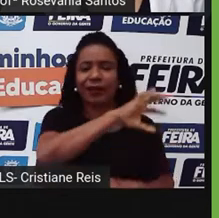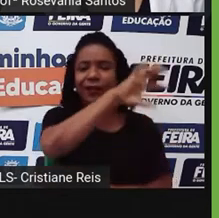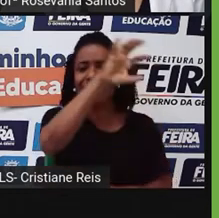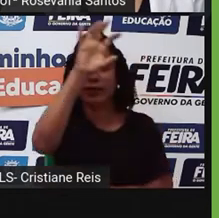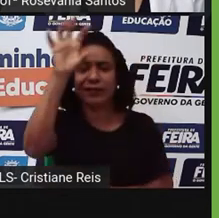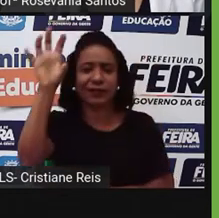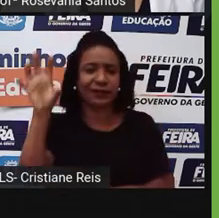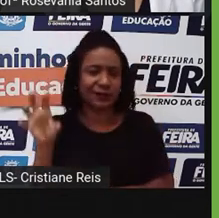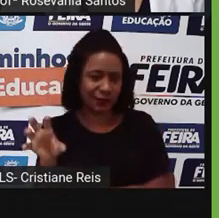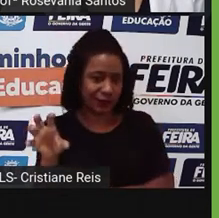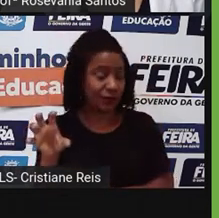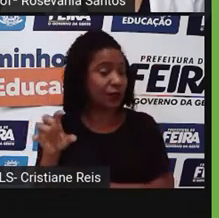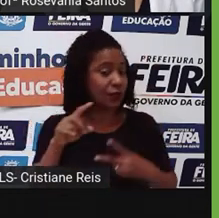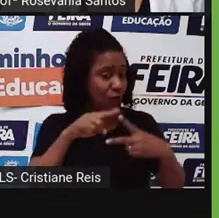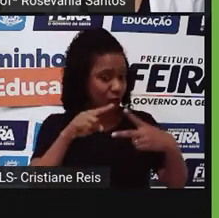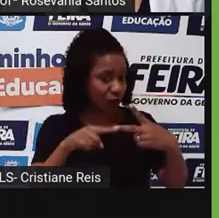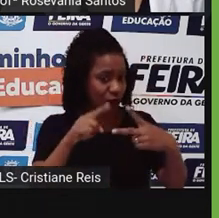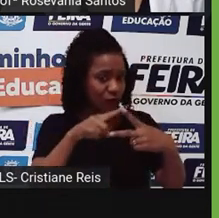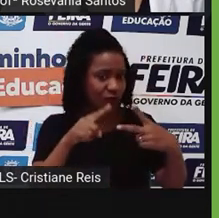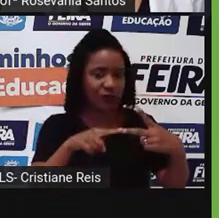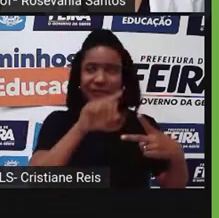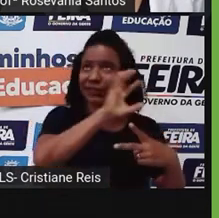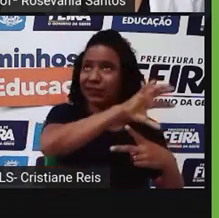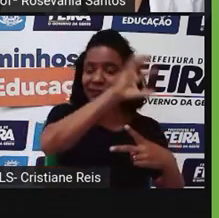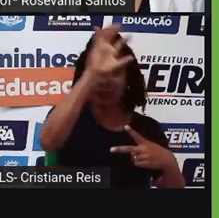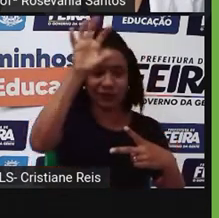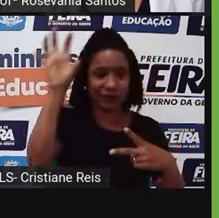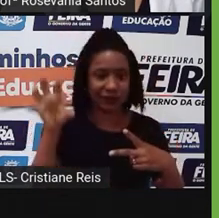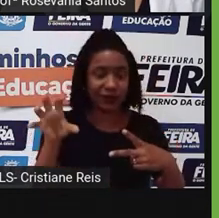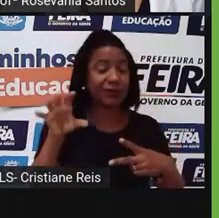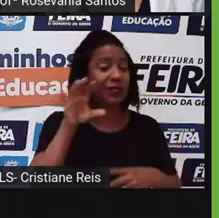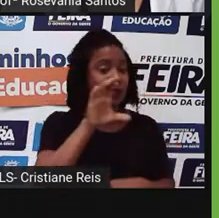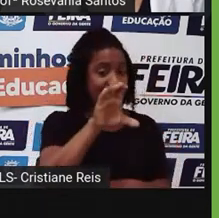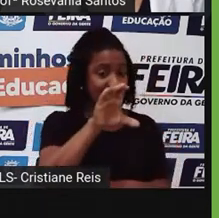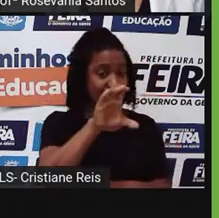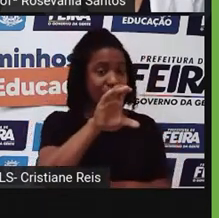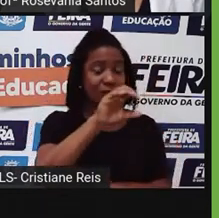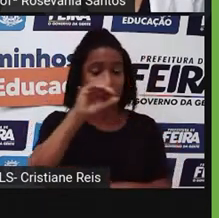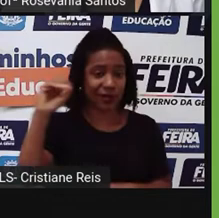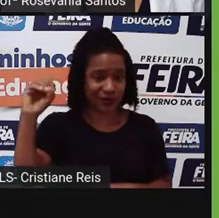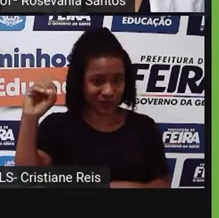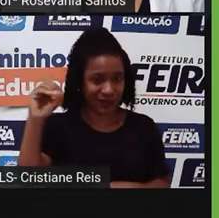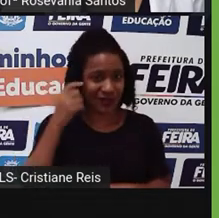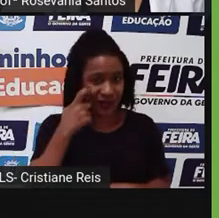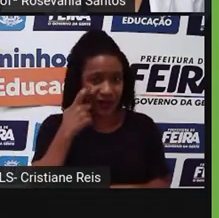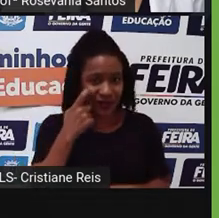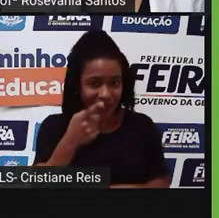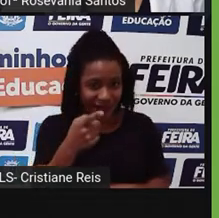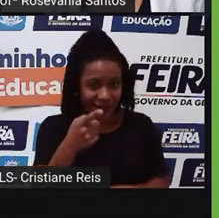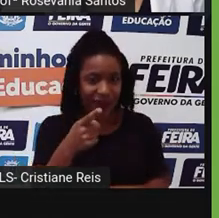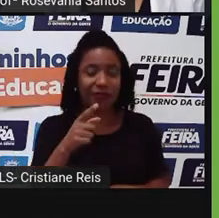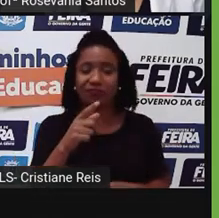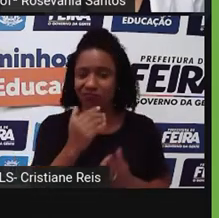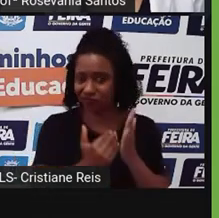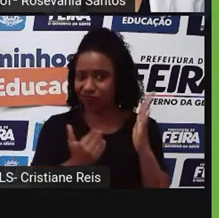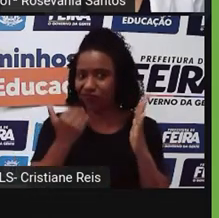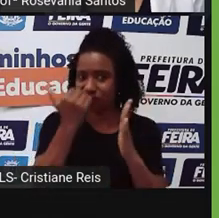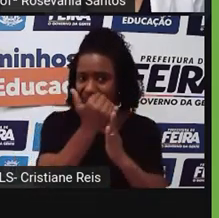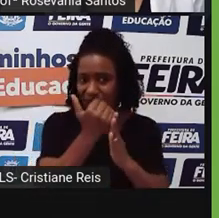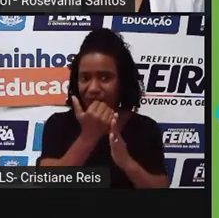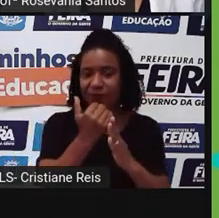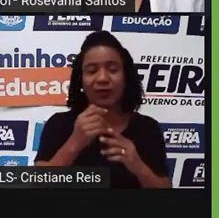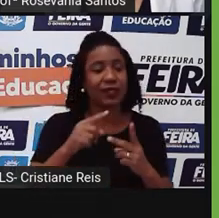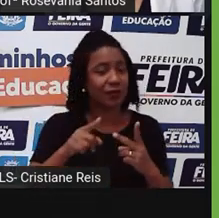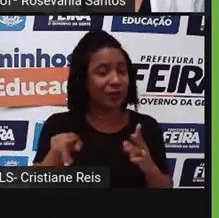duas regiões, elas comandam aí, que é a região centro-oeste. Aqui a gente já está observando até, né? Aqui no Mato